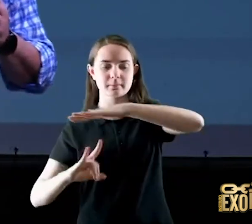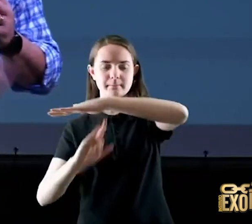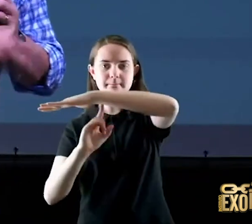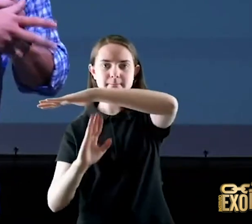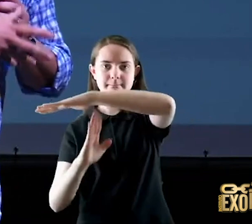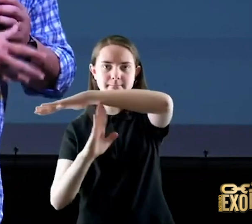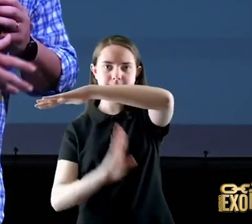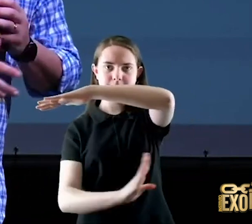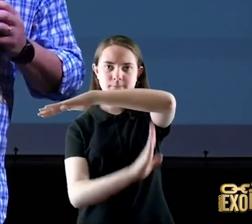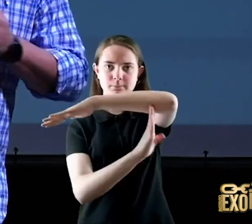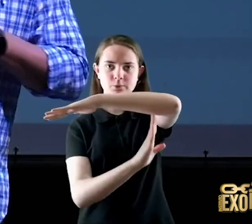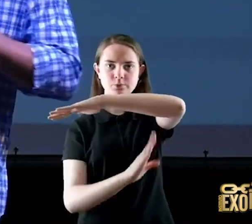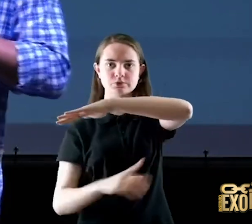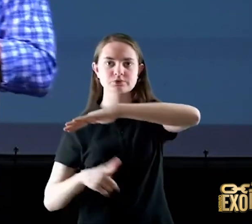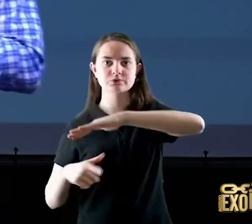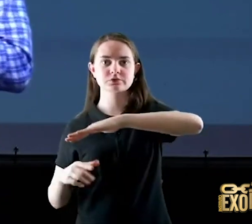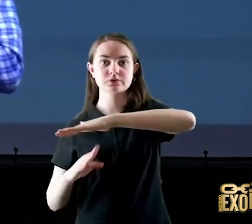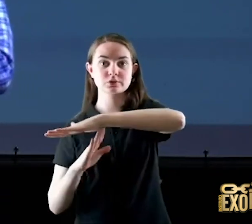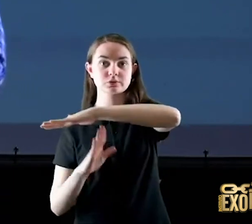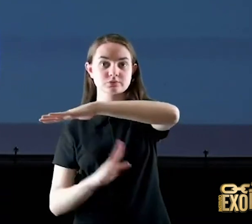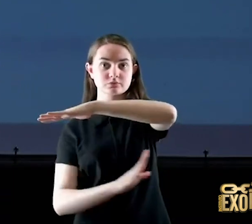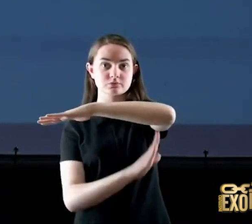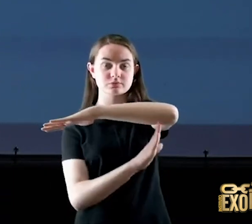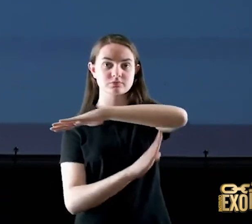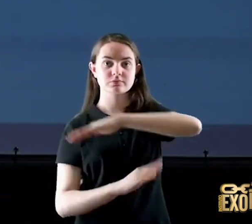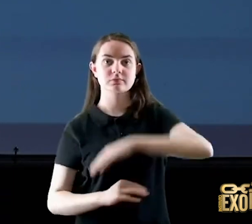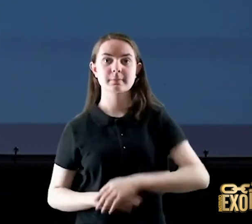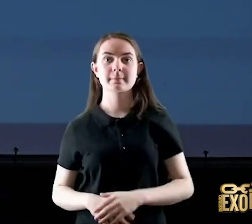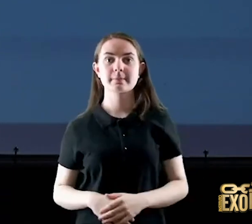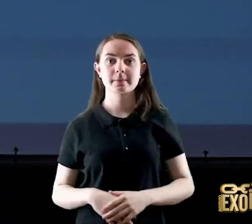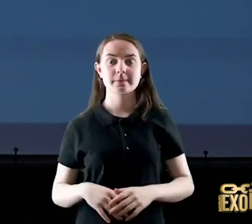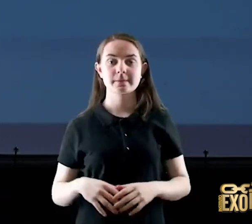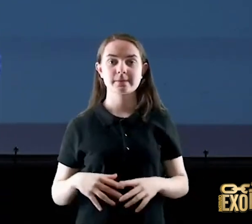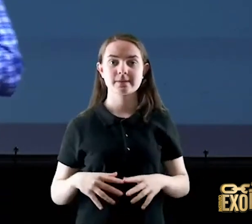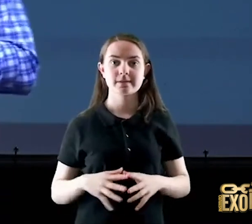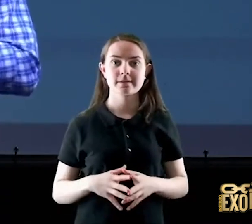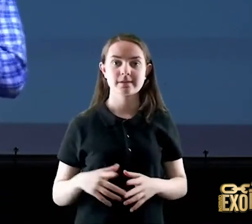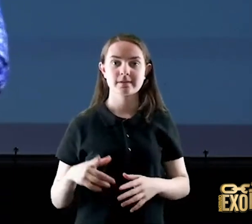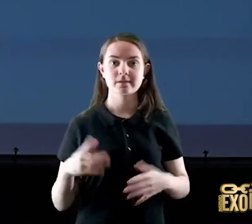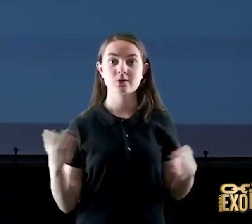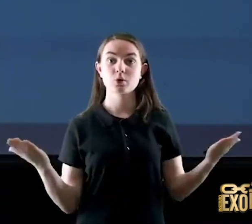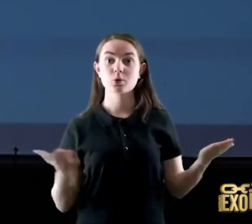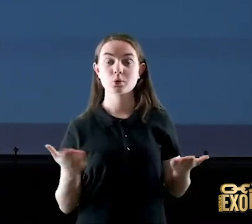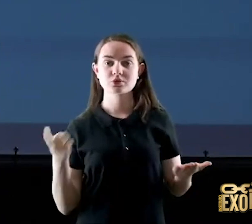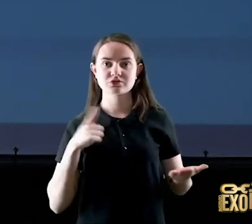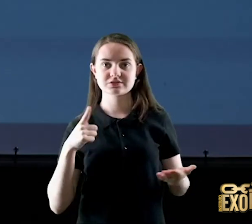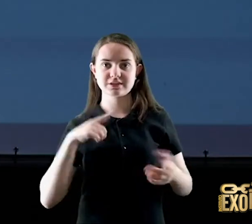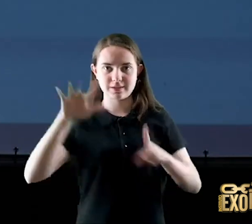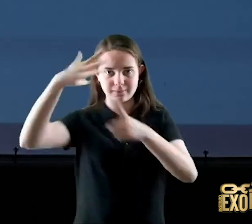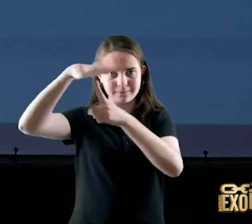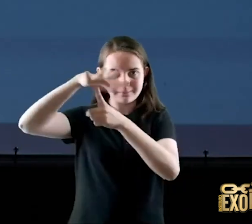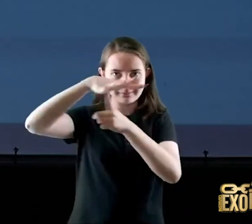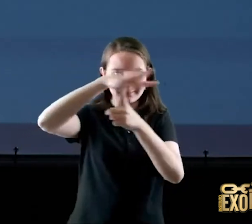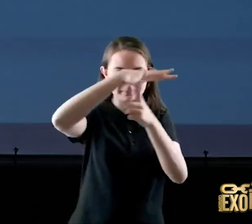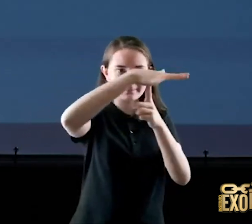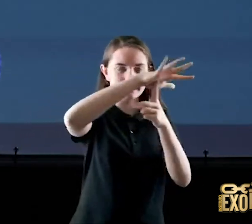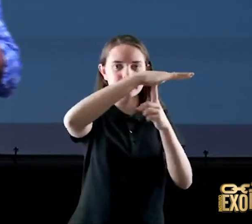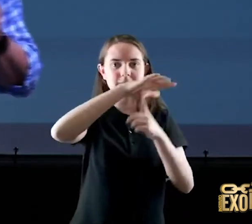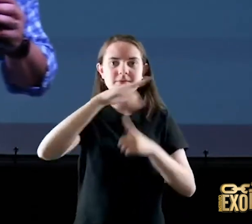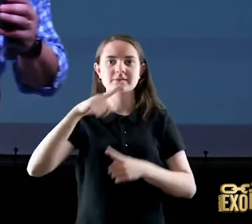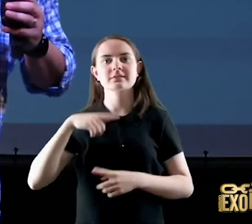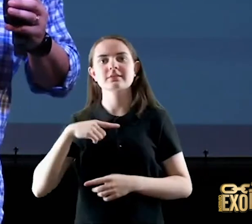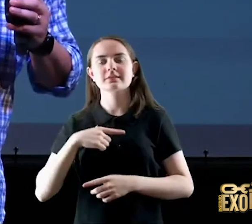cidades são dinamitadas porque naquele tempo hoje tem helicóptero hoje tem míssil hoje você joga um míssil com uma